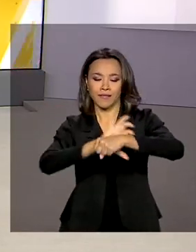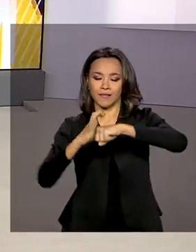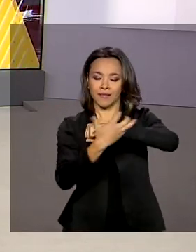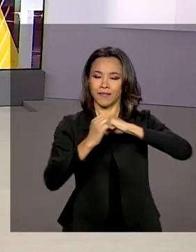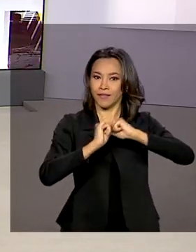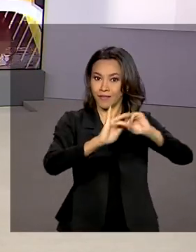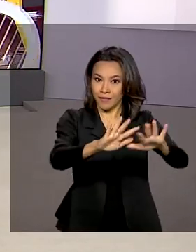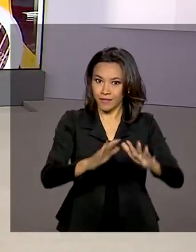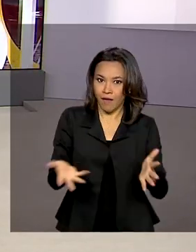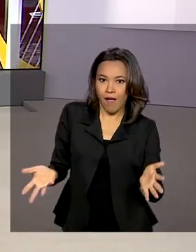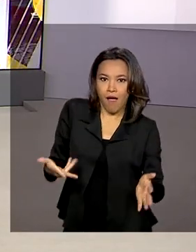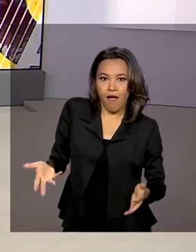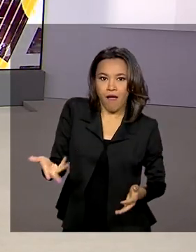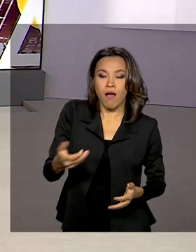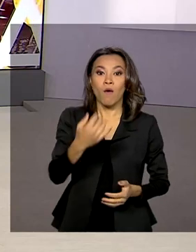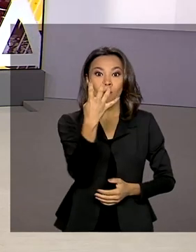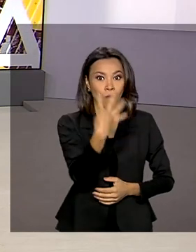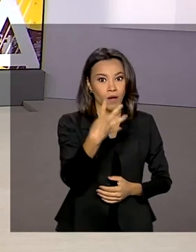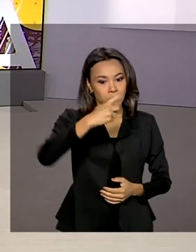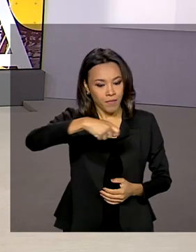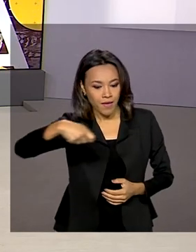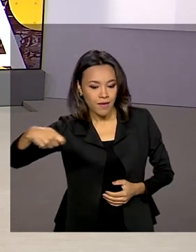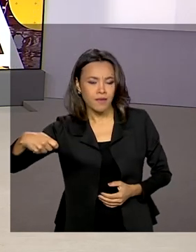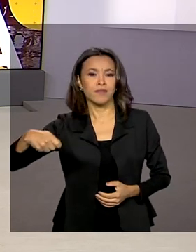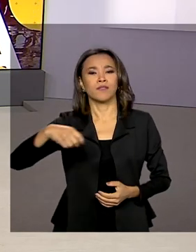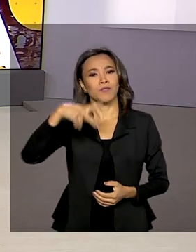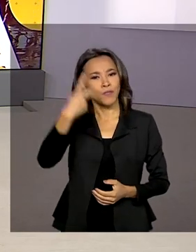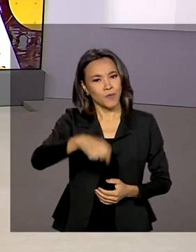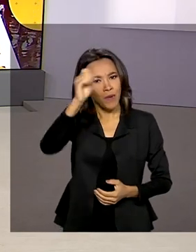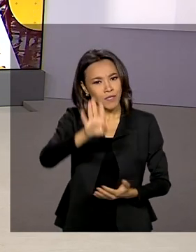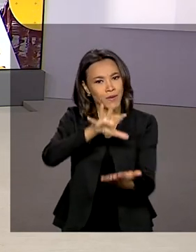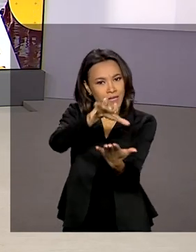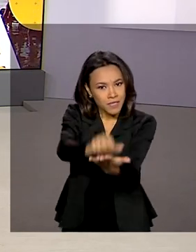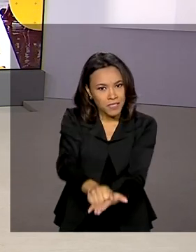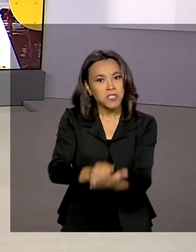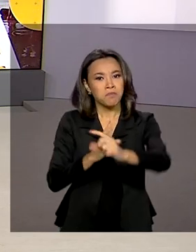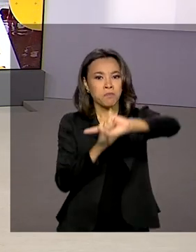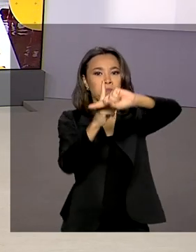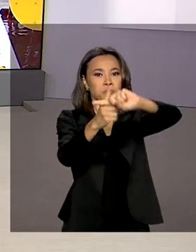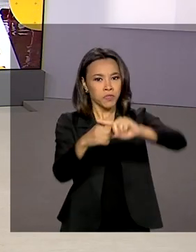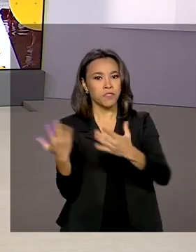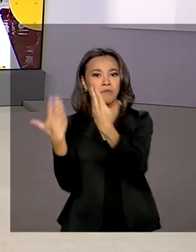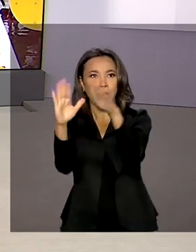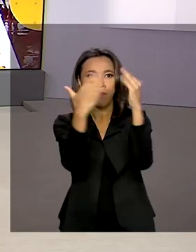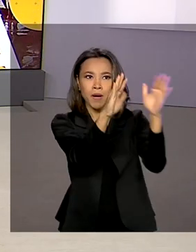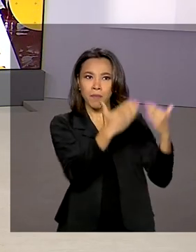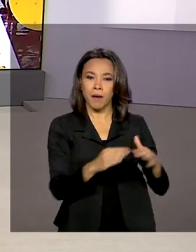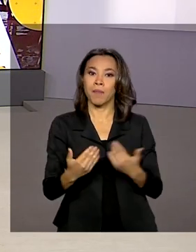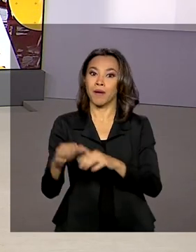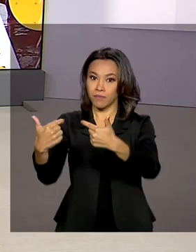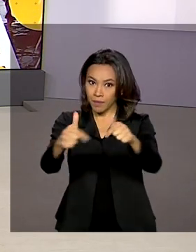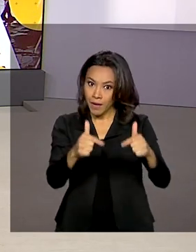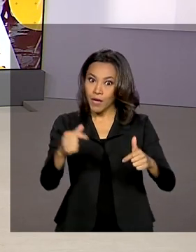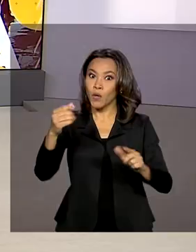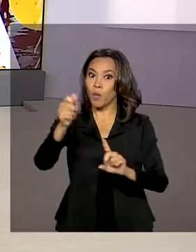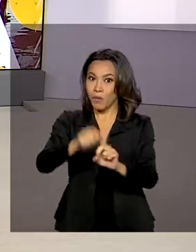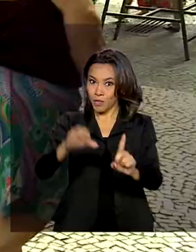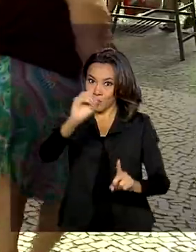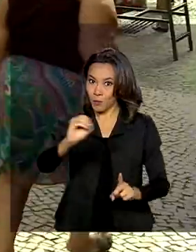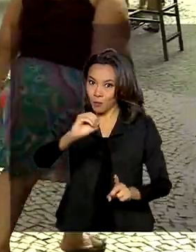acelerado. Pelo quarto mês seguido, o país registra saldo positivo na geração de empregos. E outubro teve recorde.